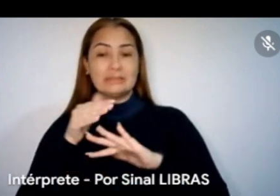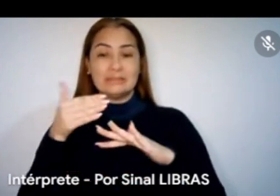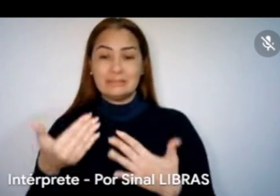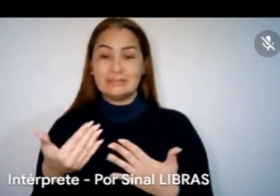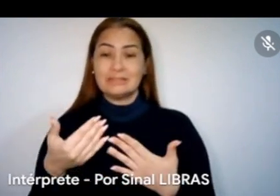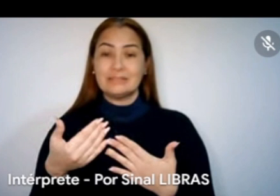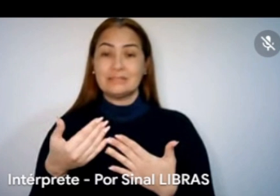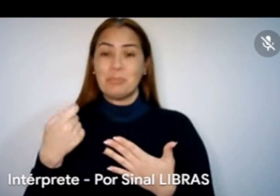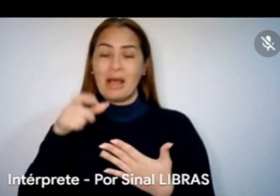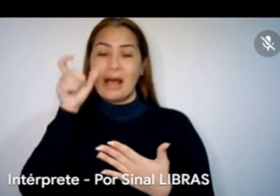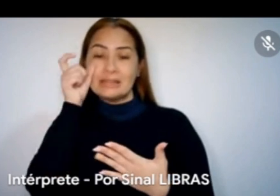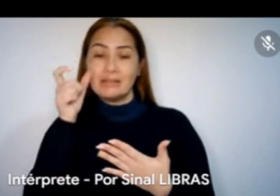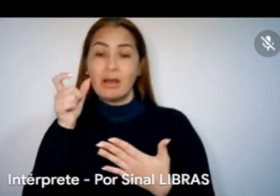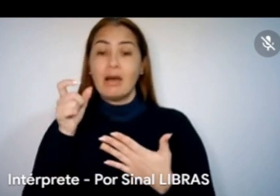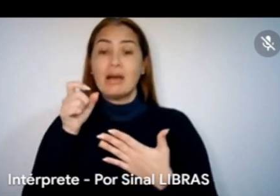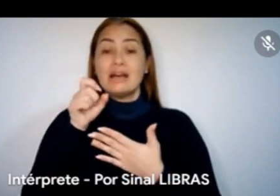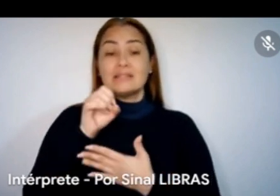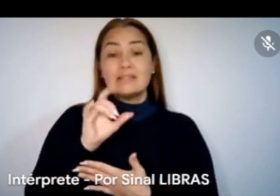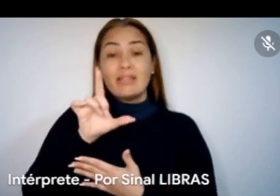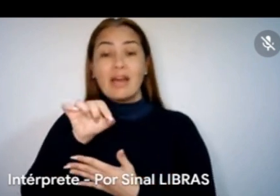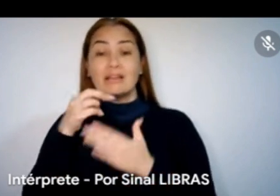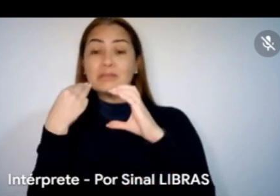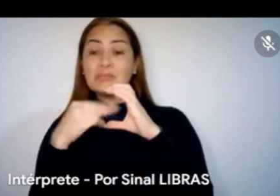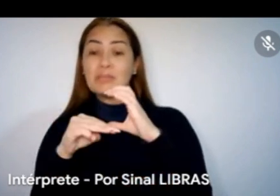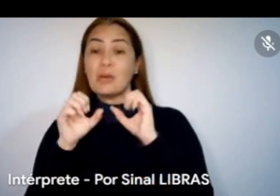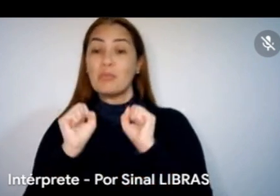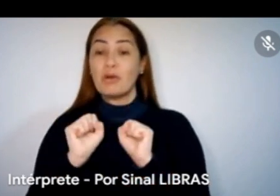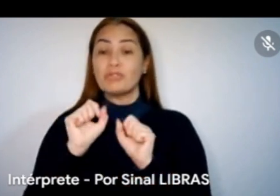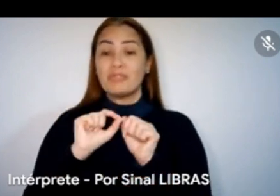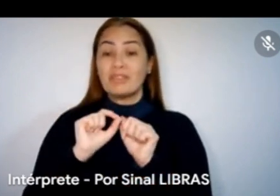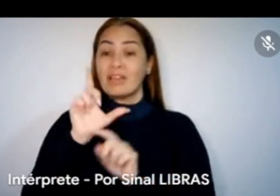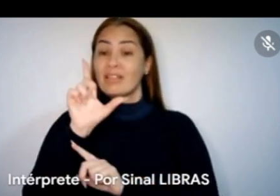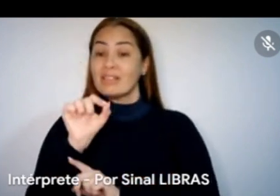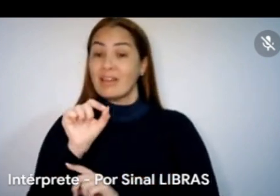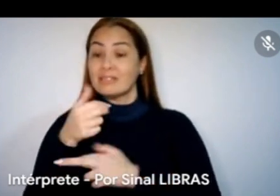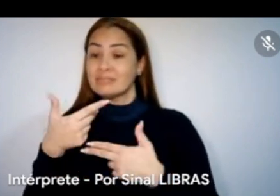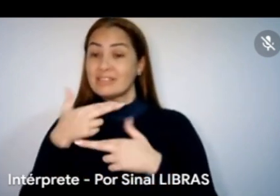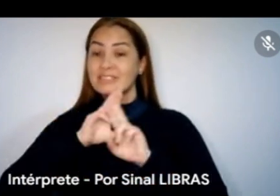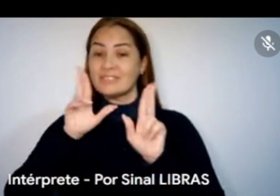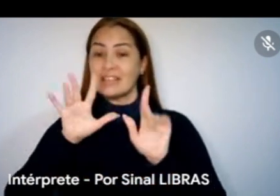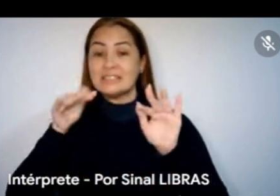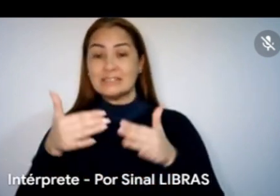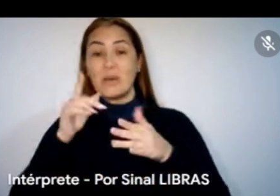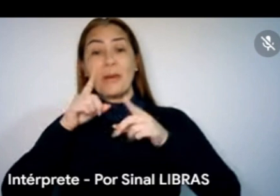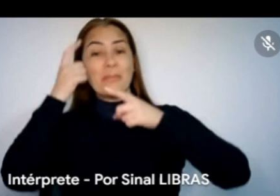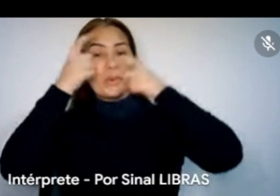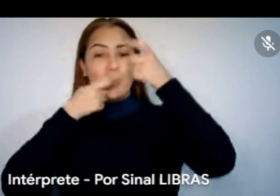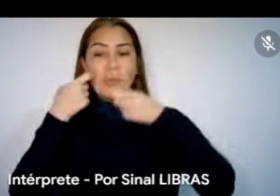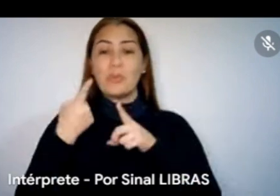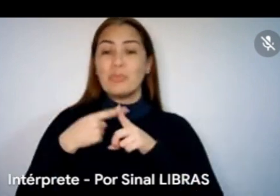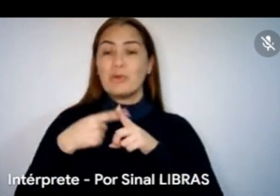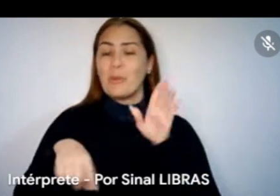diferentes. E eu não sei como é que isso vai ser contabilizado, mas algumas coisas são preocupantes, não além que a gente está ali com recurso para